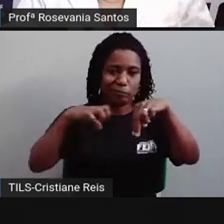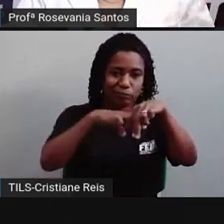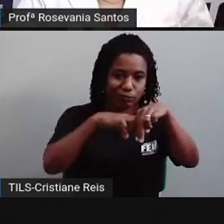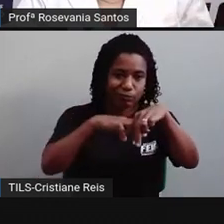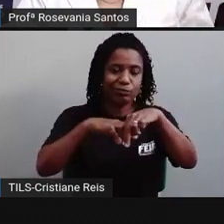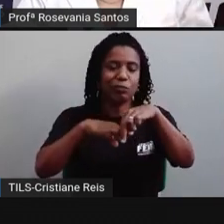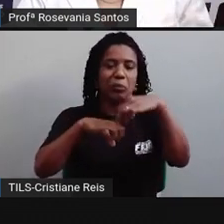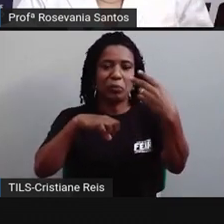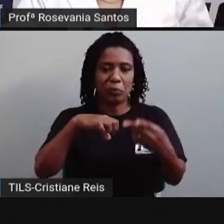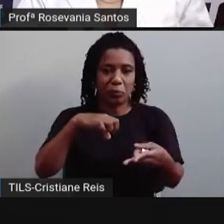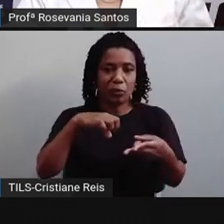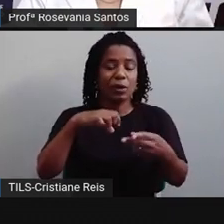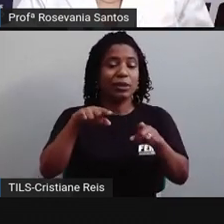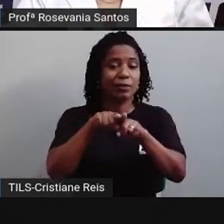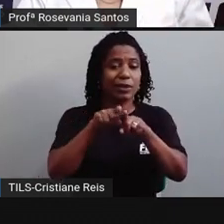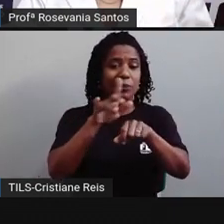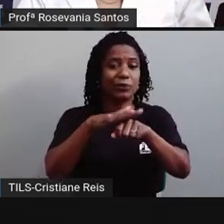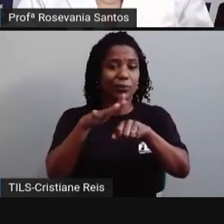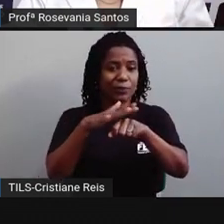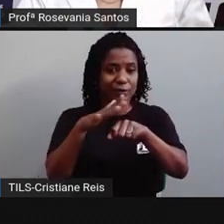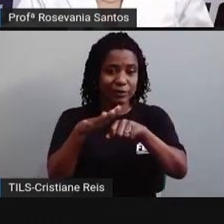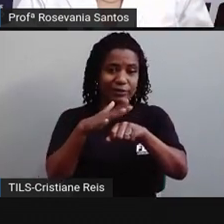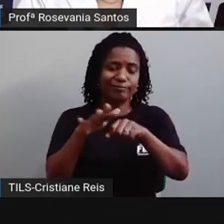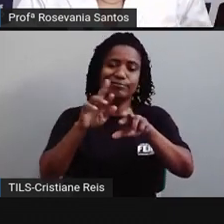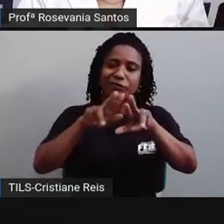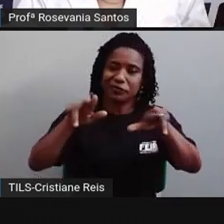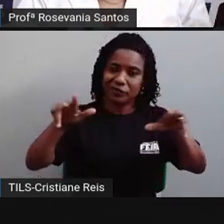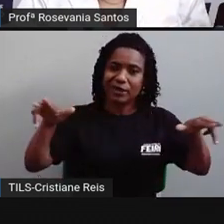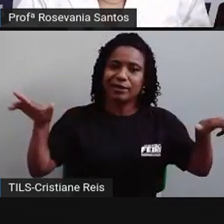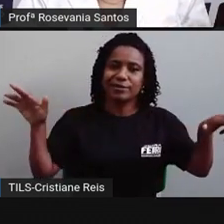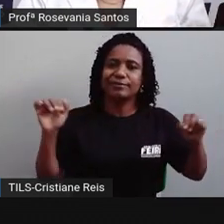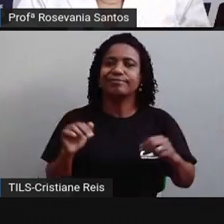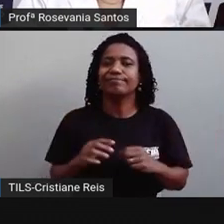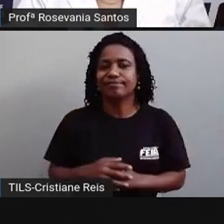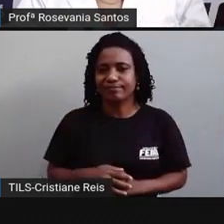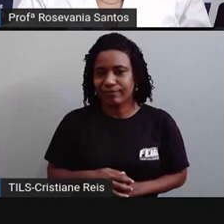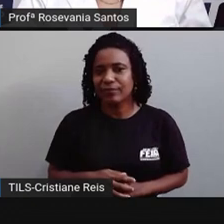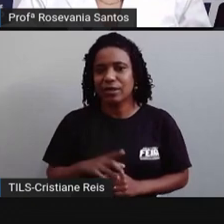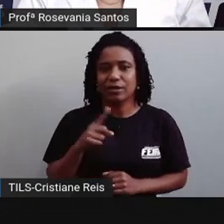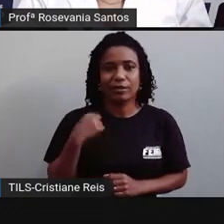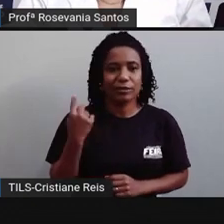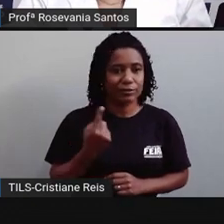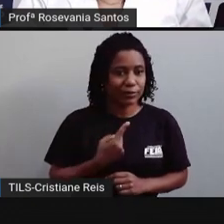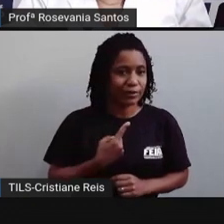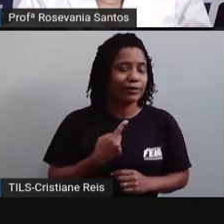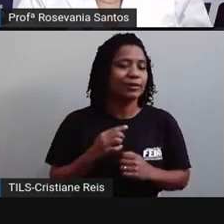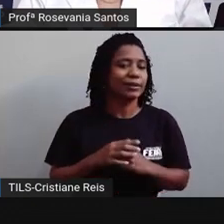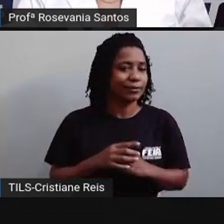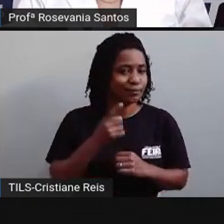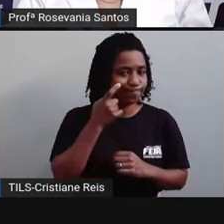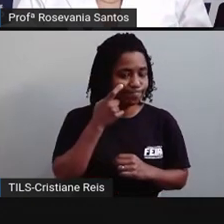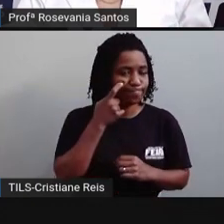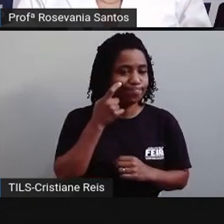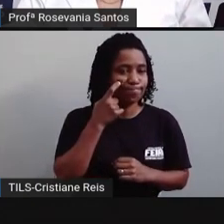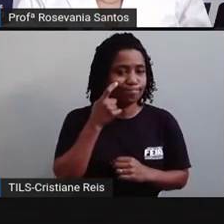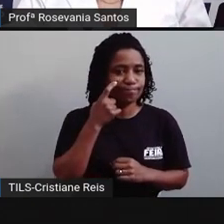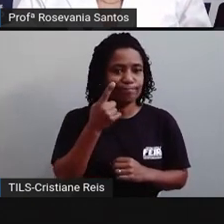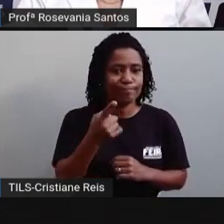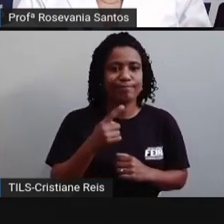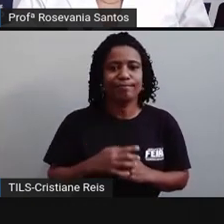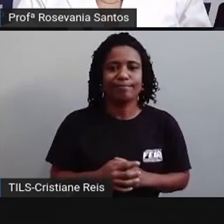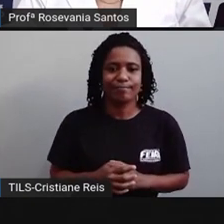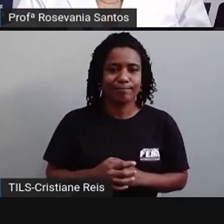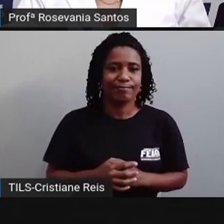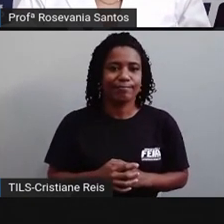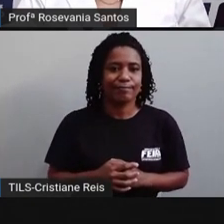as doenças, né, essas comorbidades demais aí. Então, a gente precisa dar uma barrada um pouco aí para a gente ter uma situação melhorzinha, né, no nosso